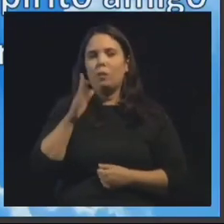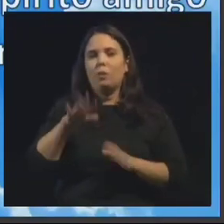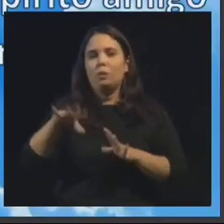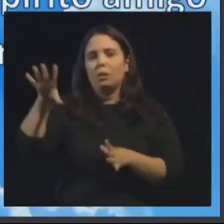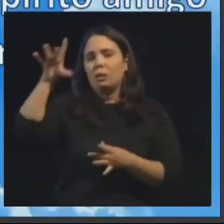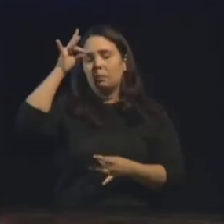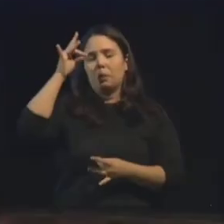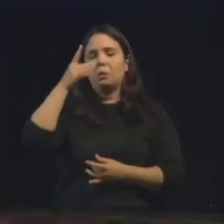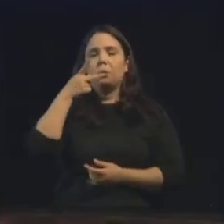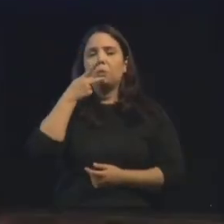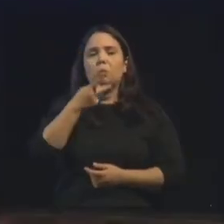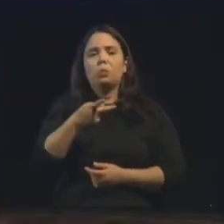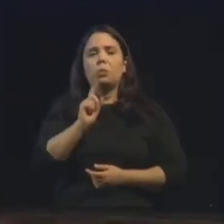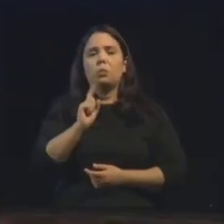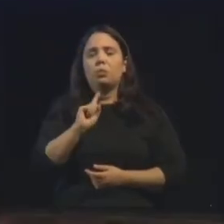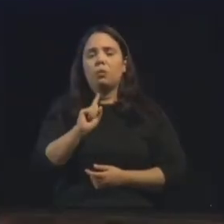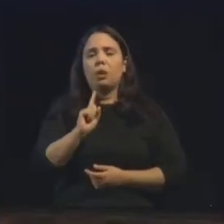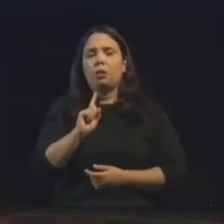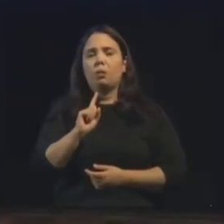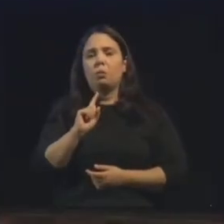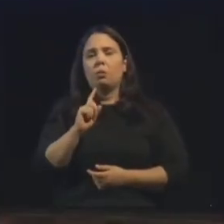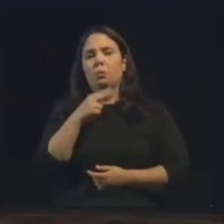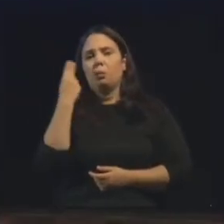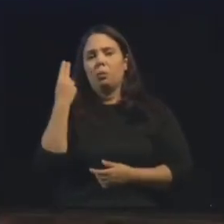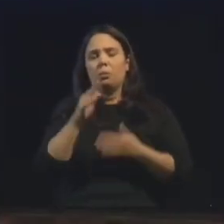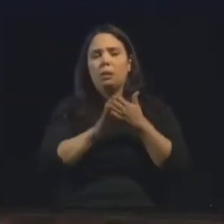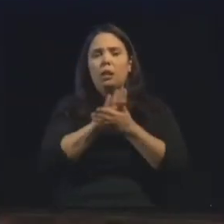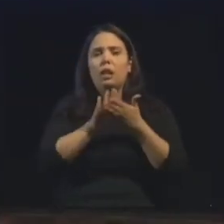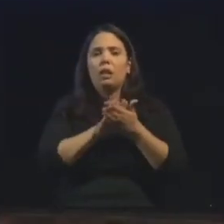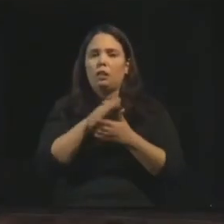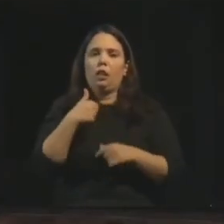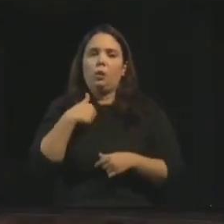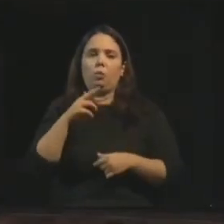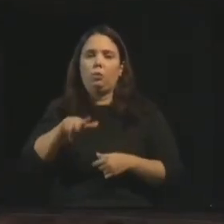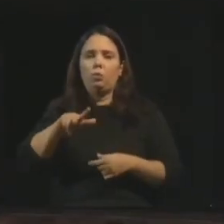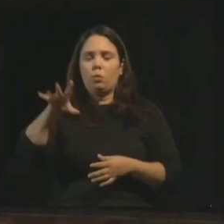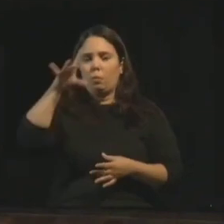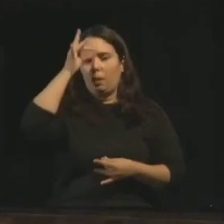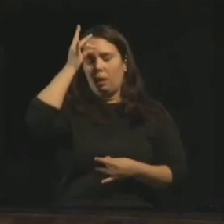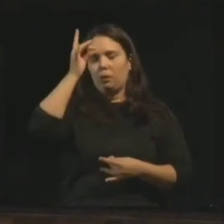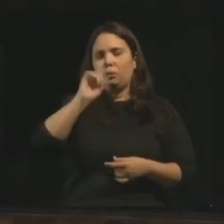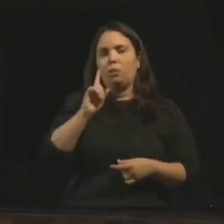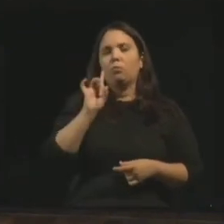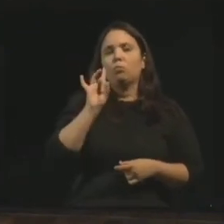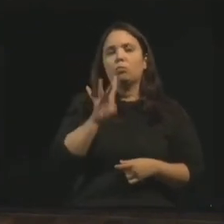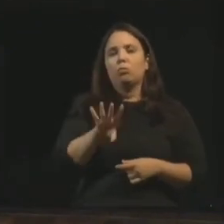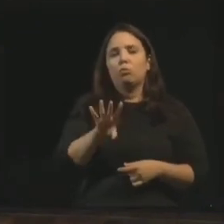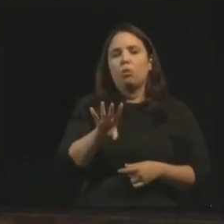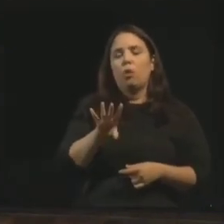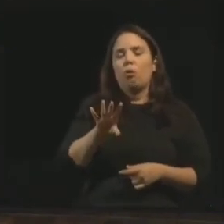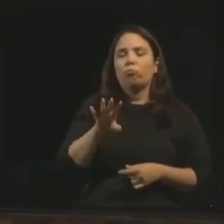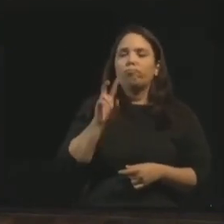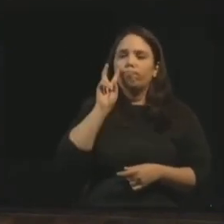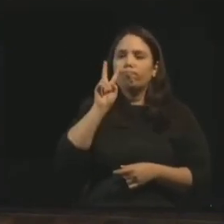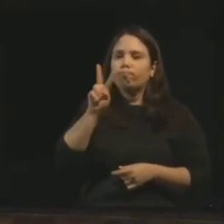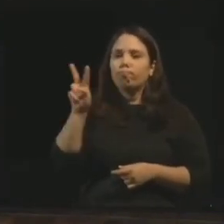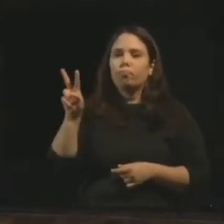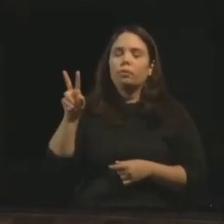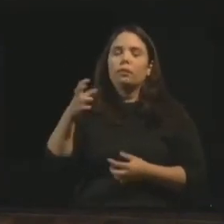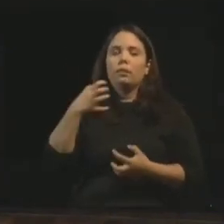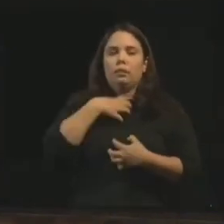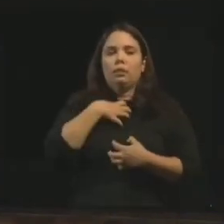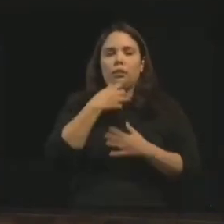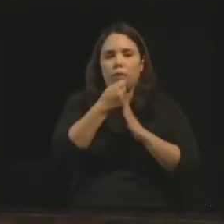identificou, eu não sou médium, não ostensivo, foi apenas uma inspiração. Mediunidade é luz nas trevas da